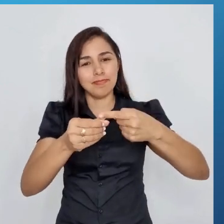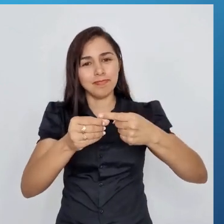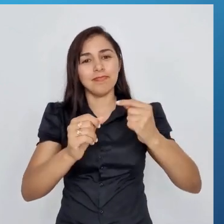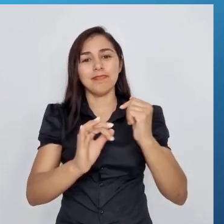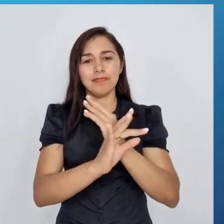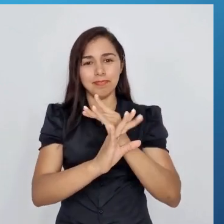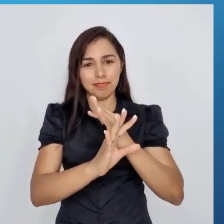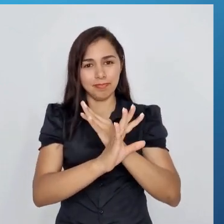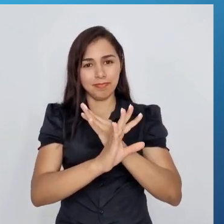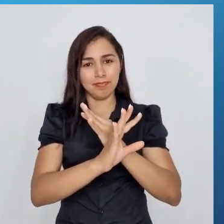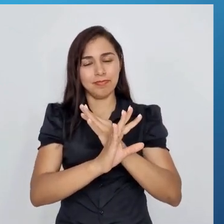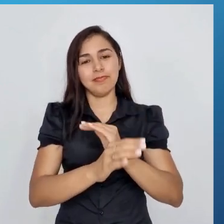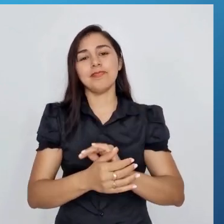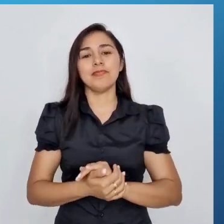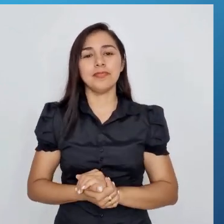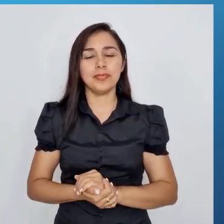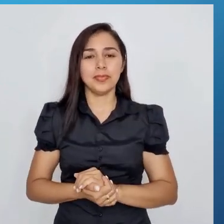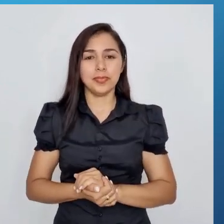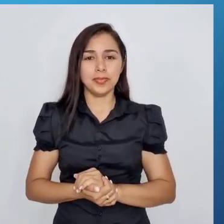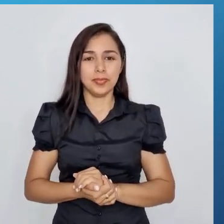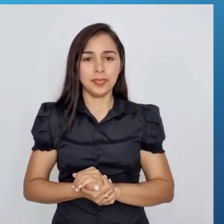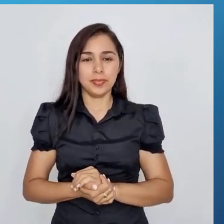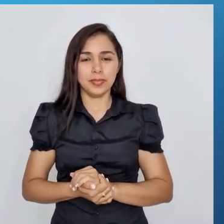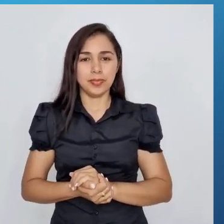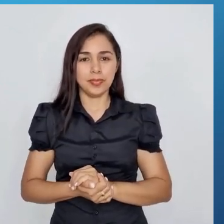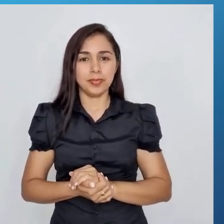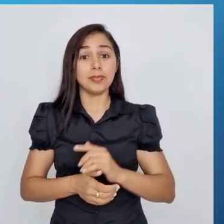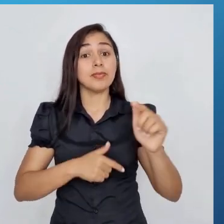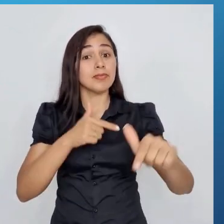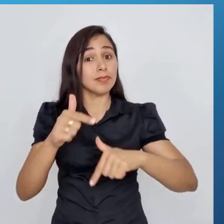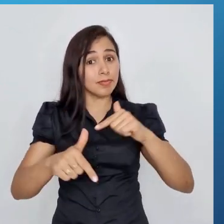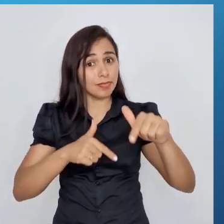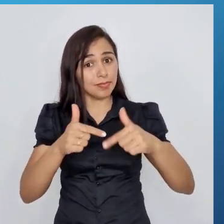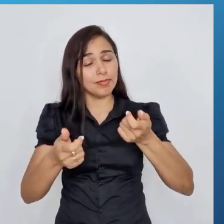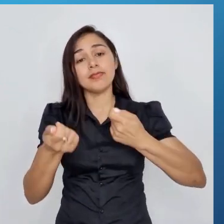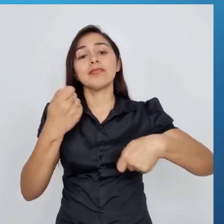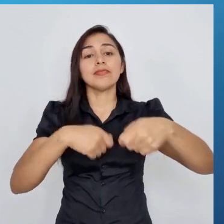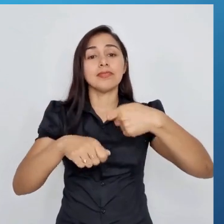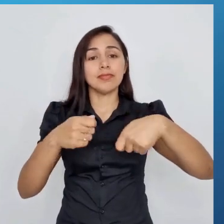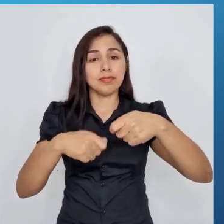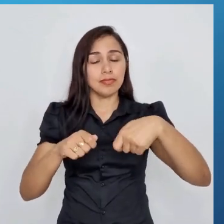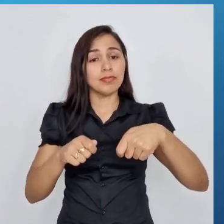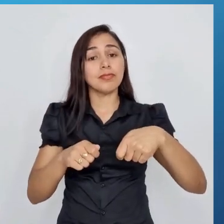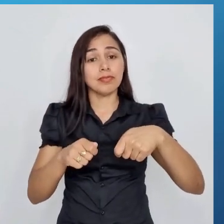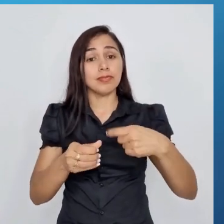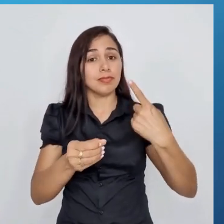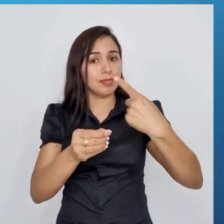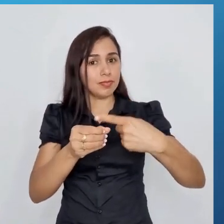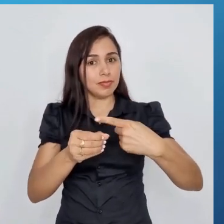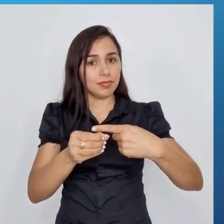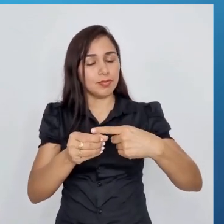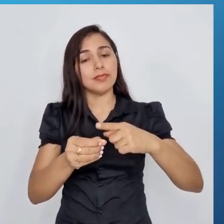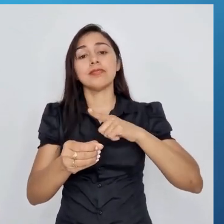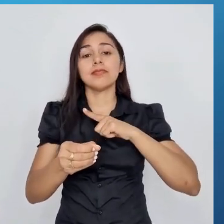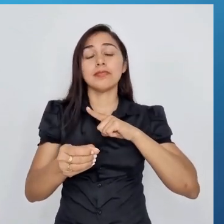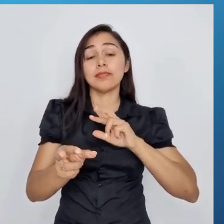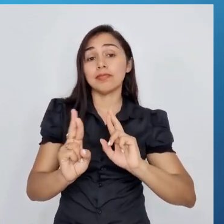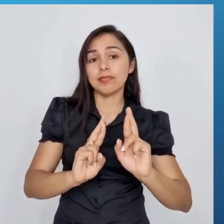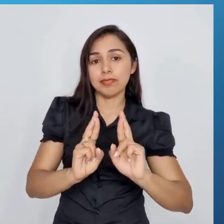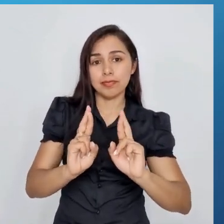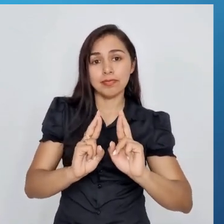No nosso espaço urbano. Então, as atividades econômicas da cidade estão relacionadas